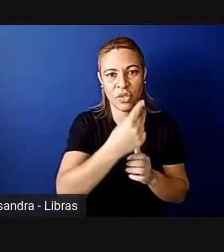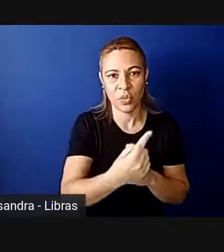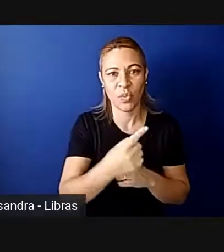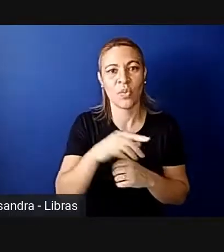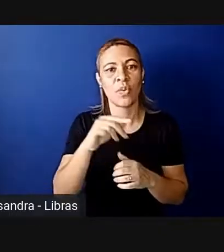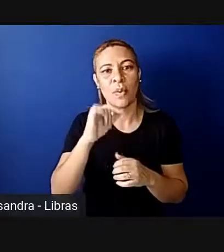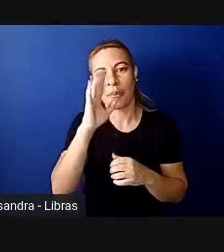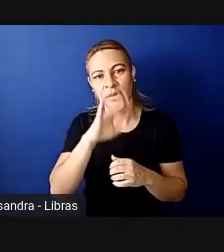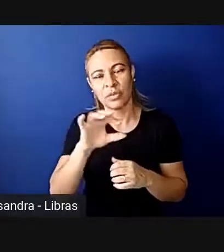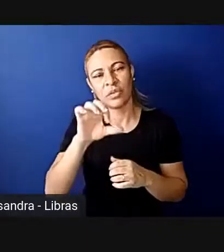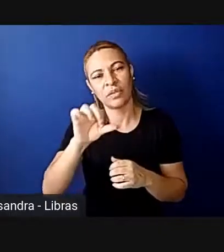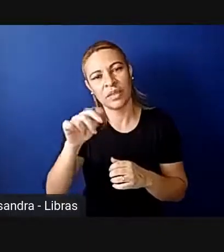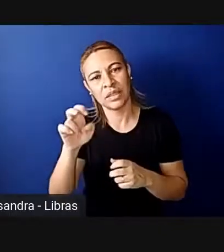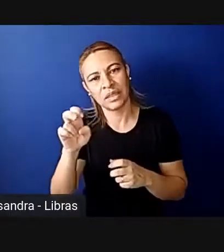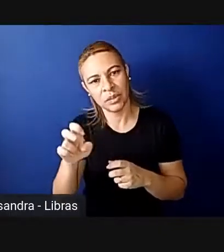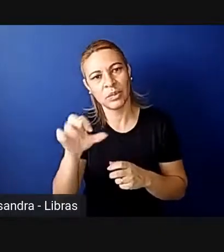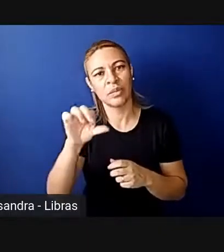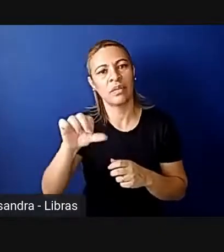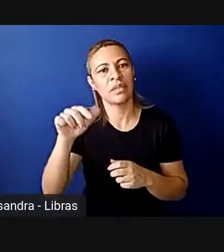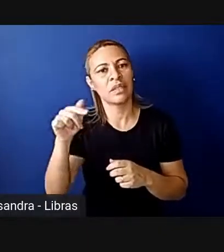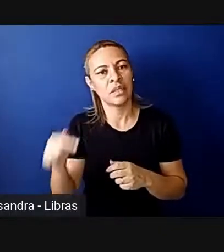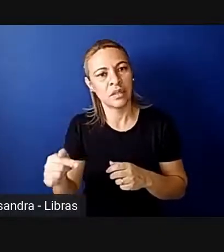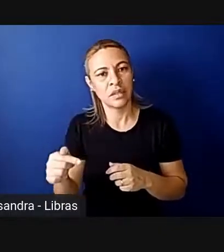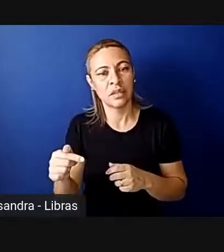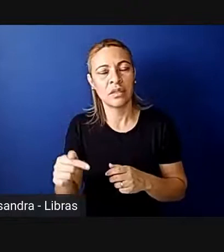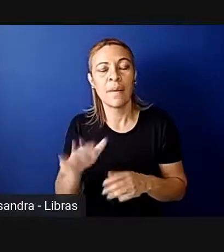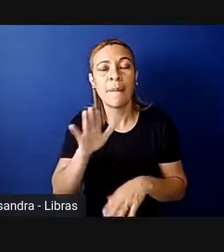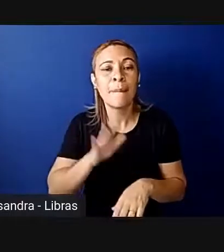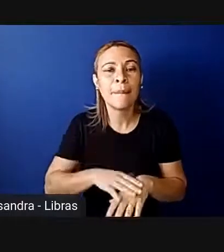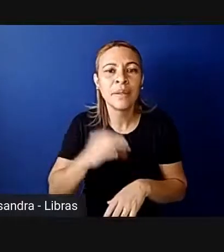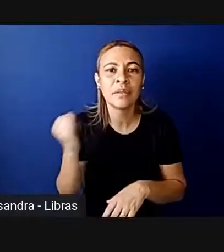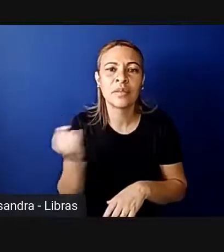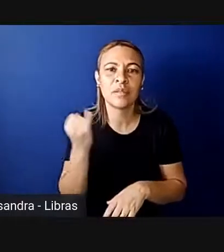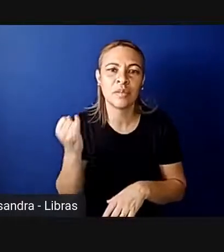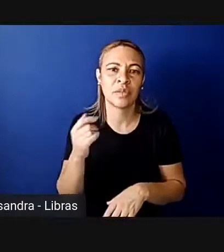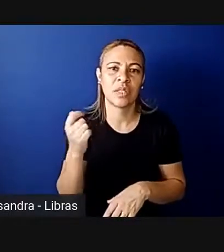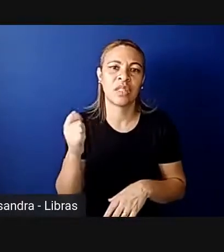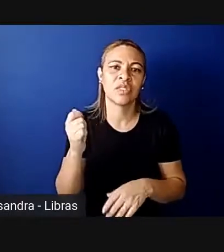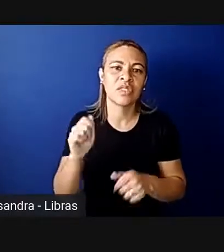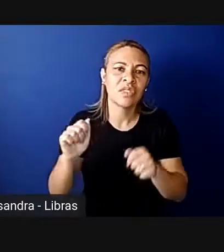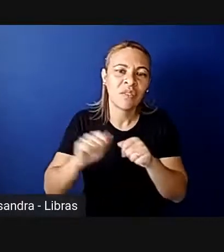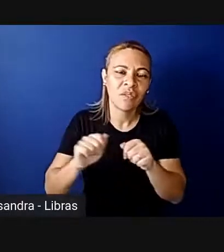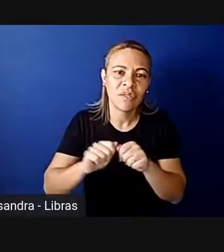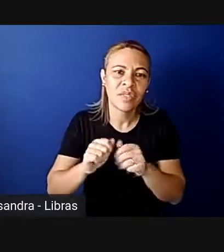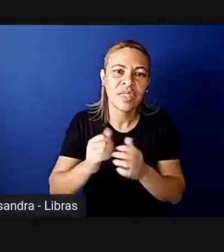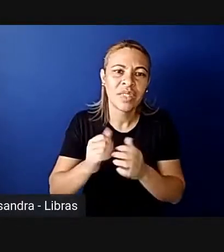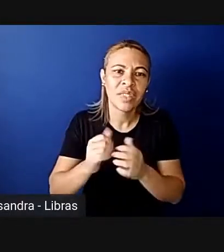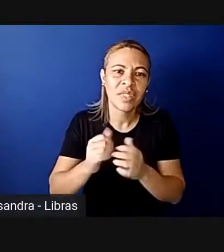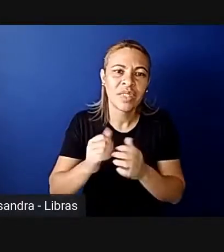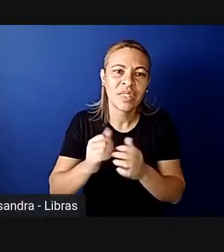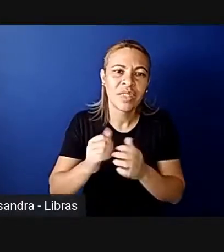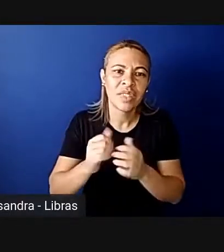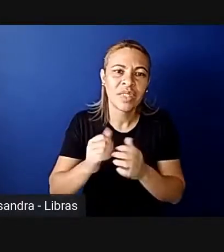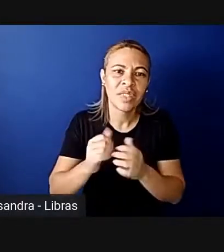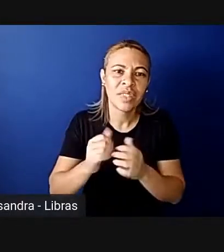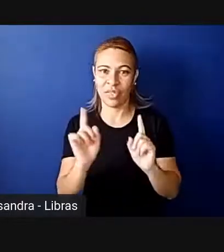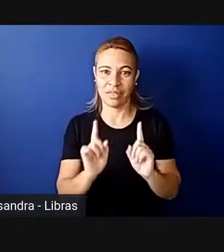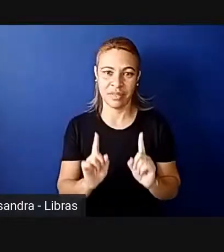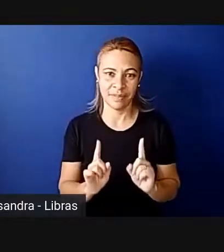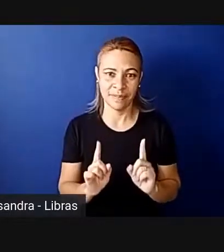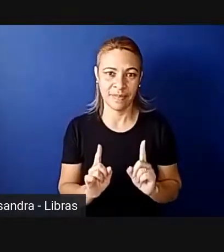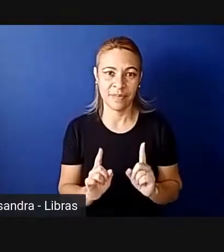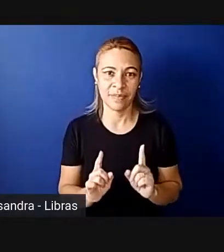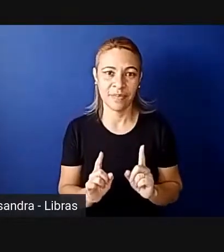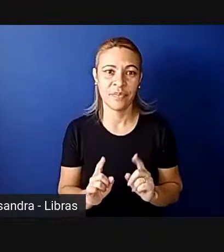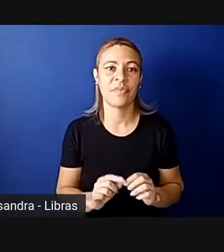97. E mais importante, o que a Argentina fez desde o início que o Brasil não fez? A implementação das cotas